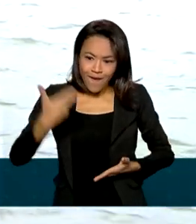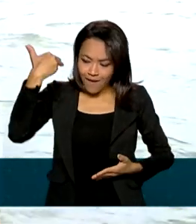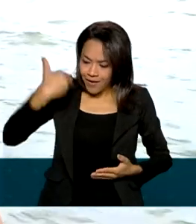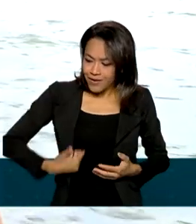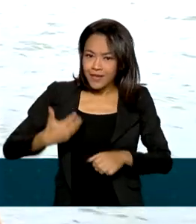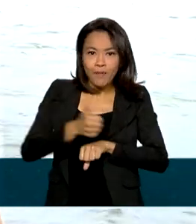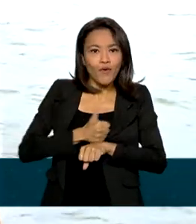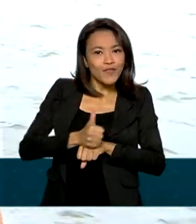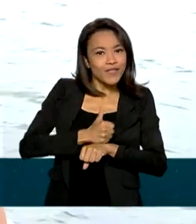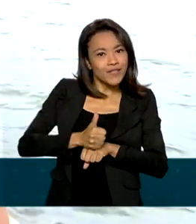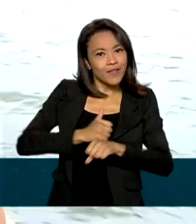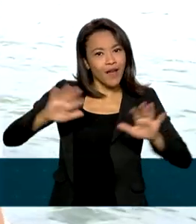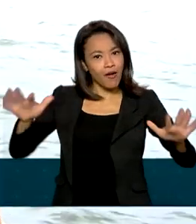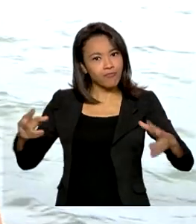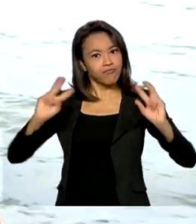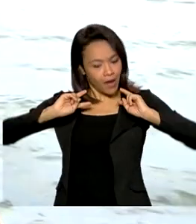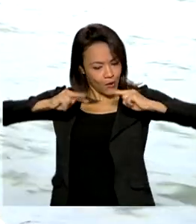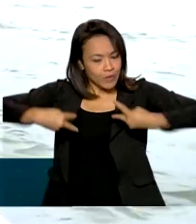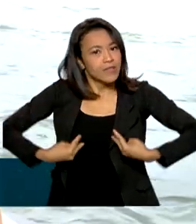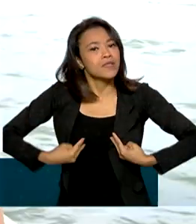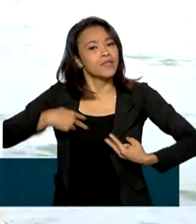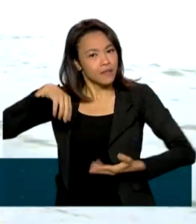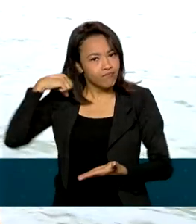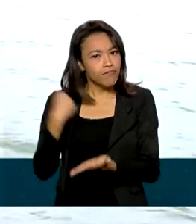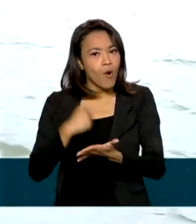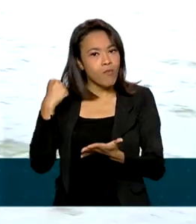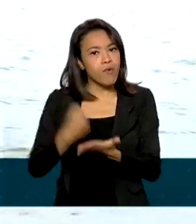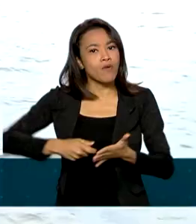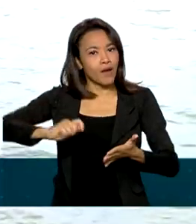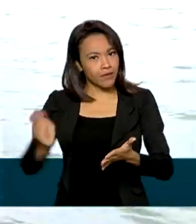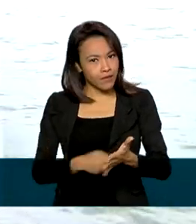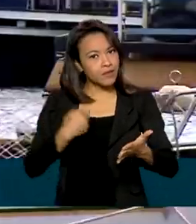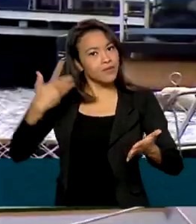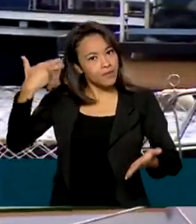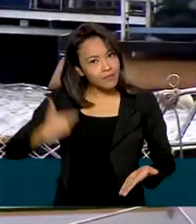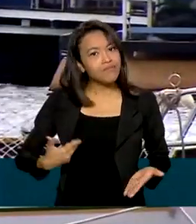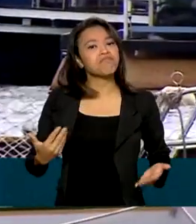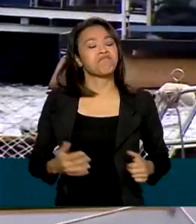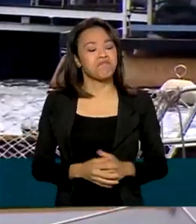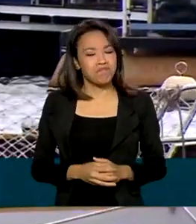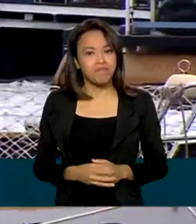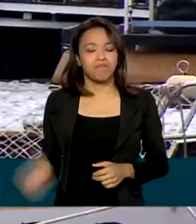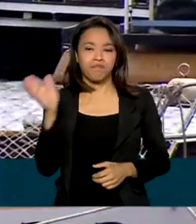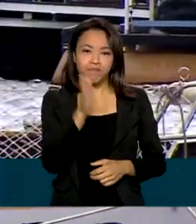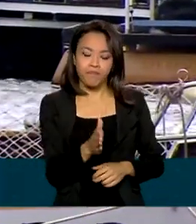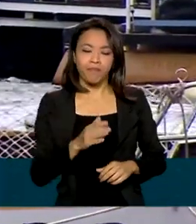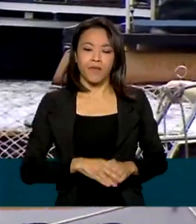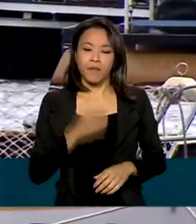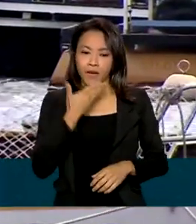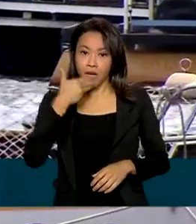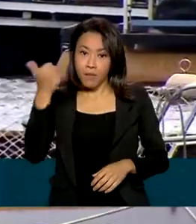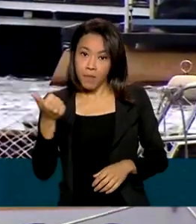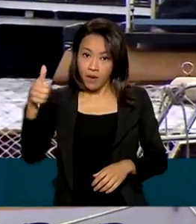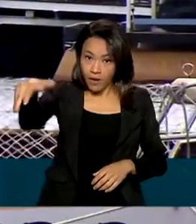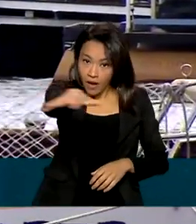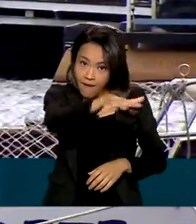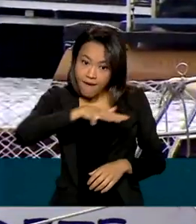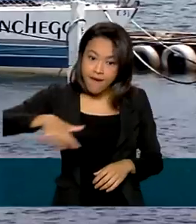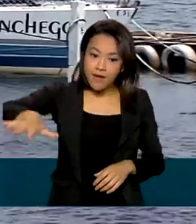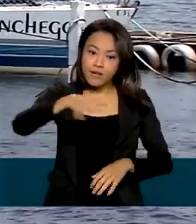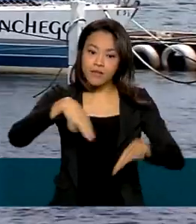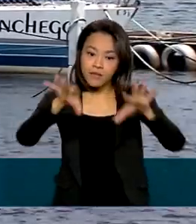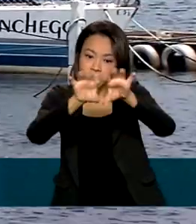uma profissão reconhecida, com carteira assinada como piloto náutico. Além de melhorar a infraestrutura náutica por meio de